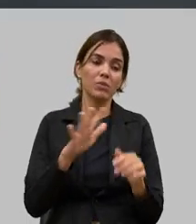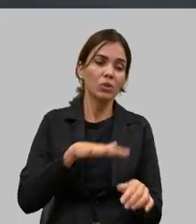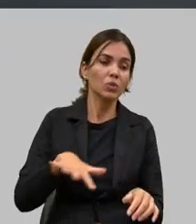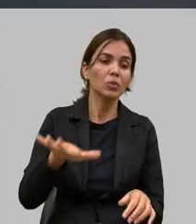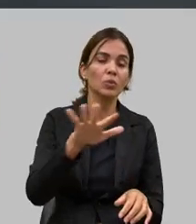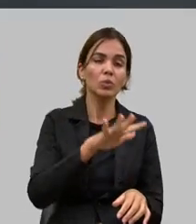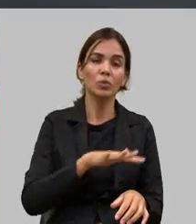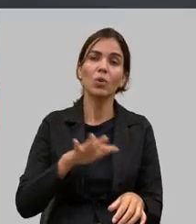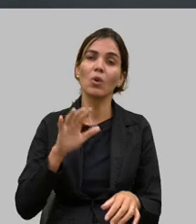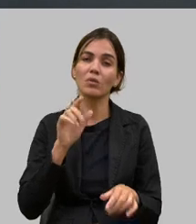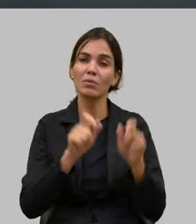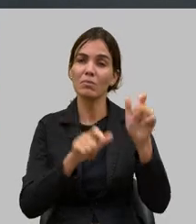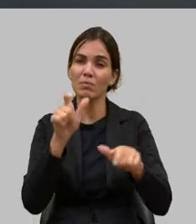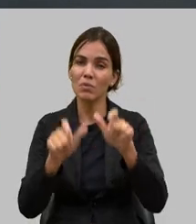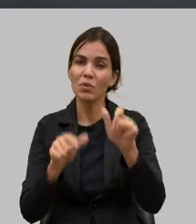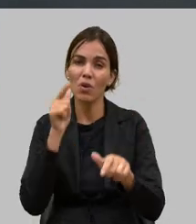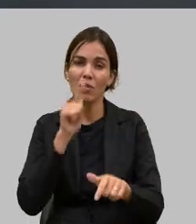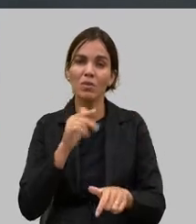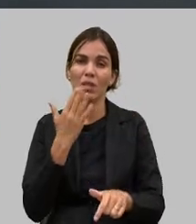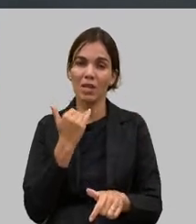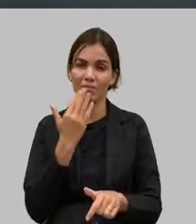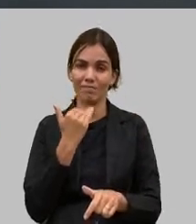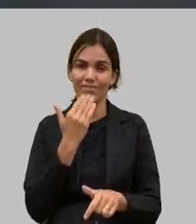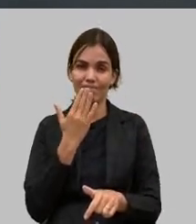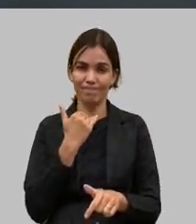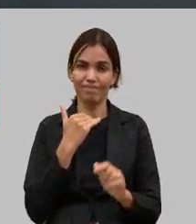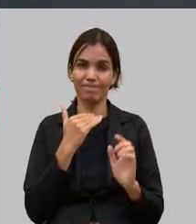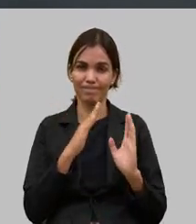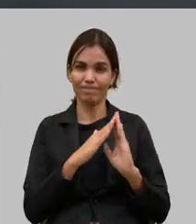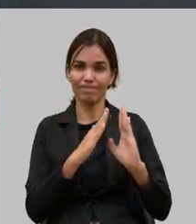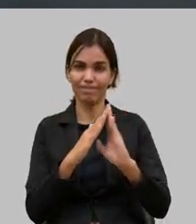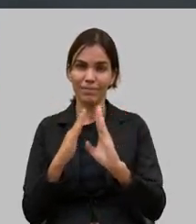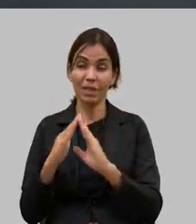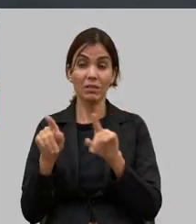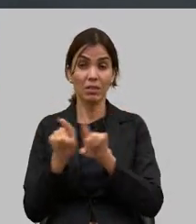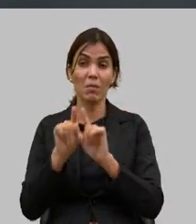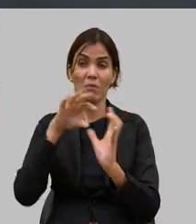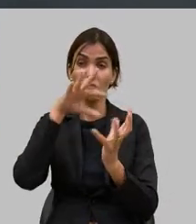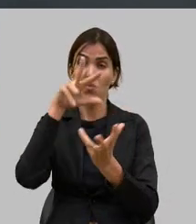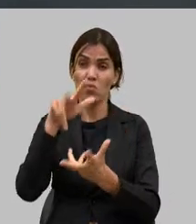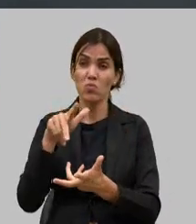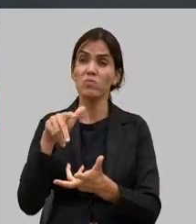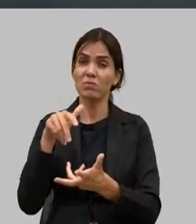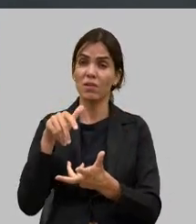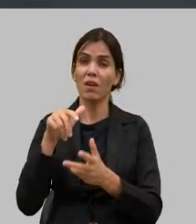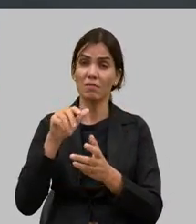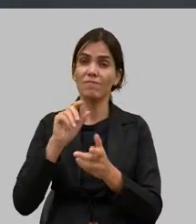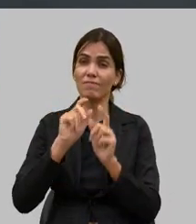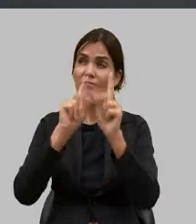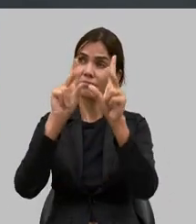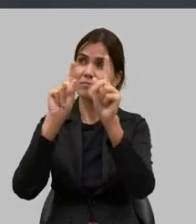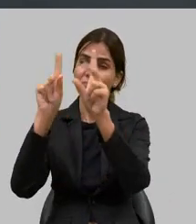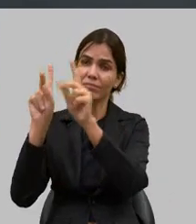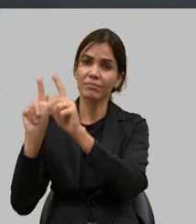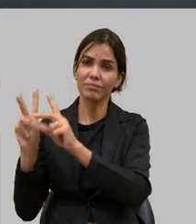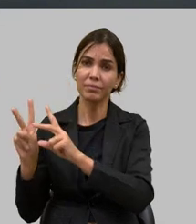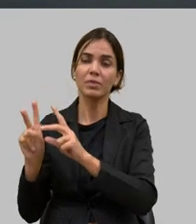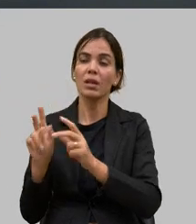inteiro porque nós exportamos com muita veemência secretário parabéns pelo seu trabalho